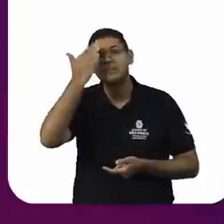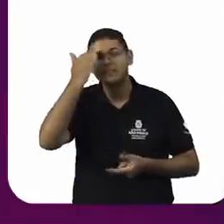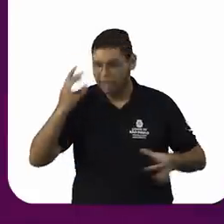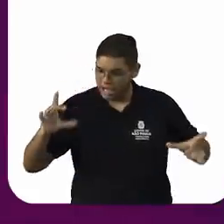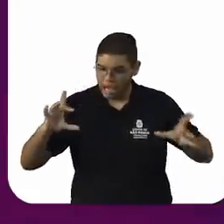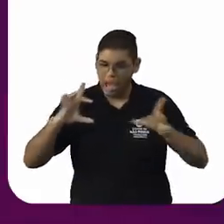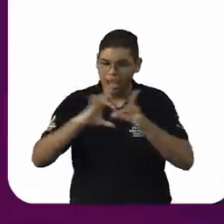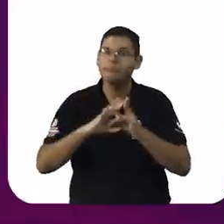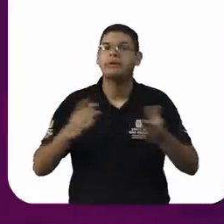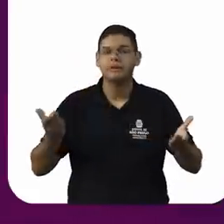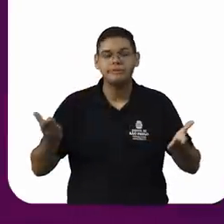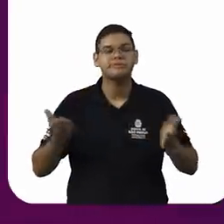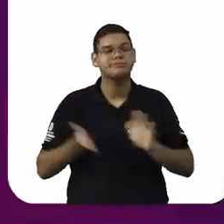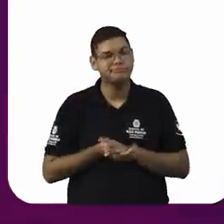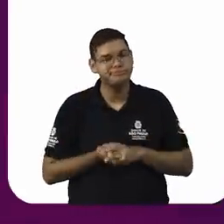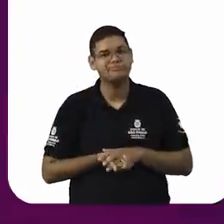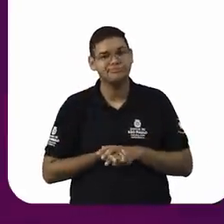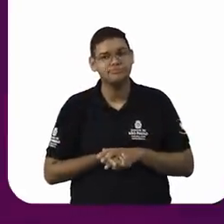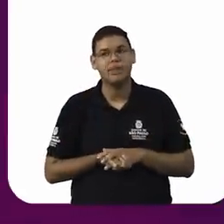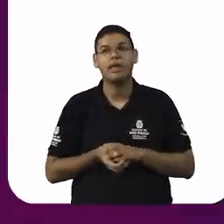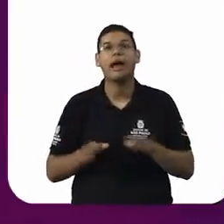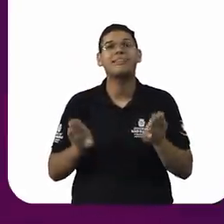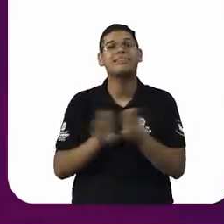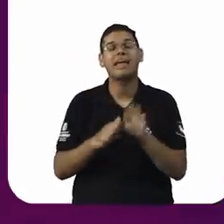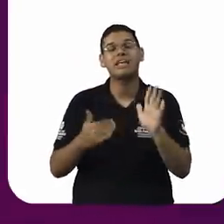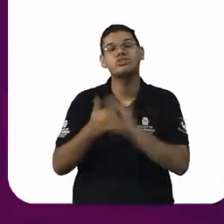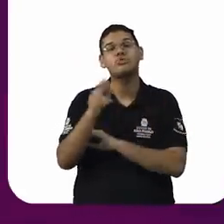ler e até de utilizar a palavra,